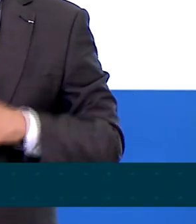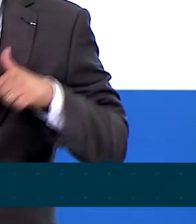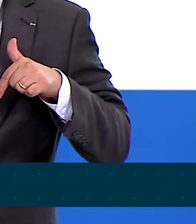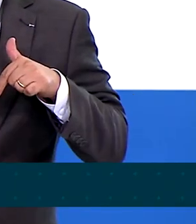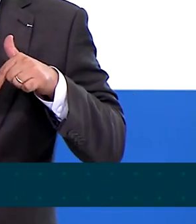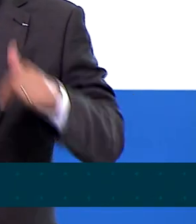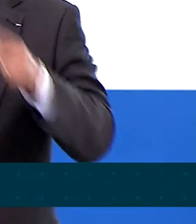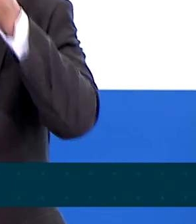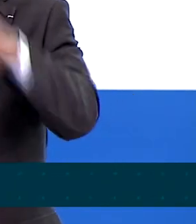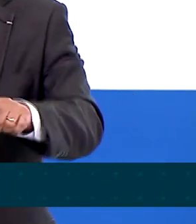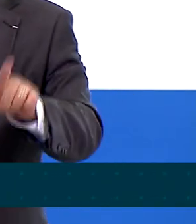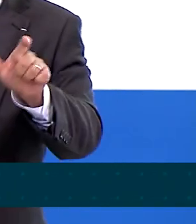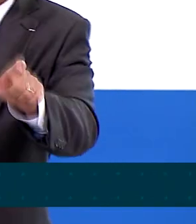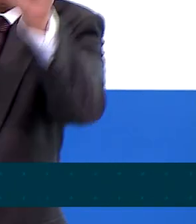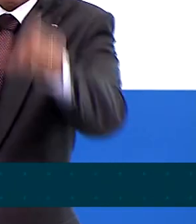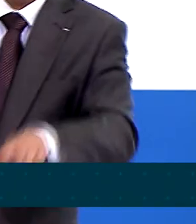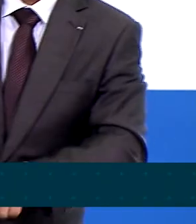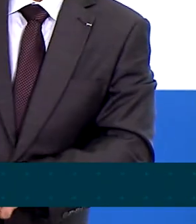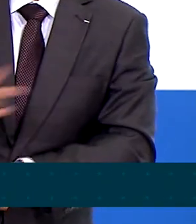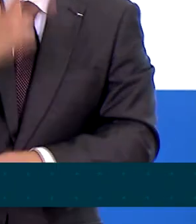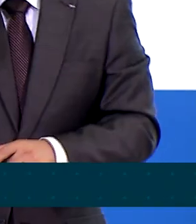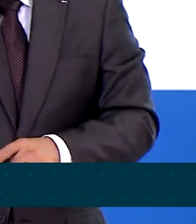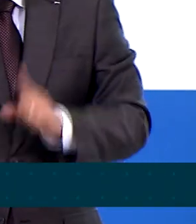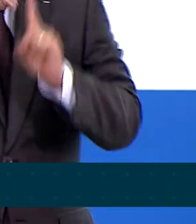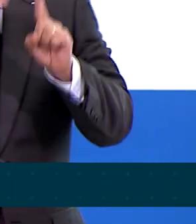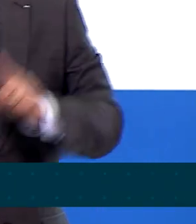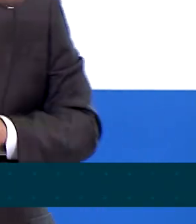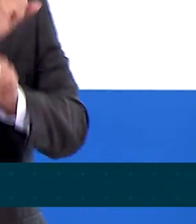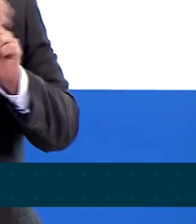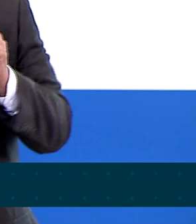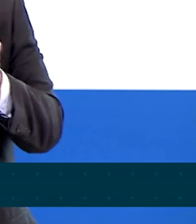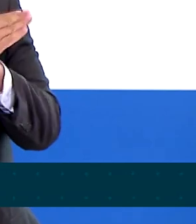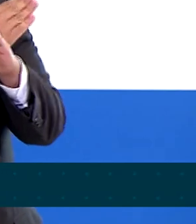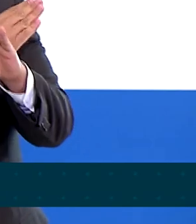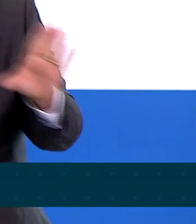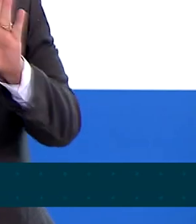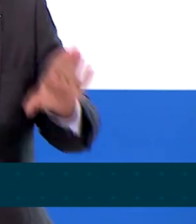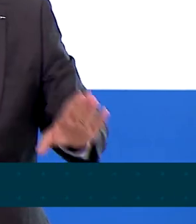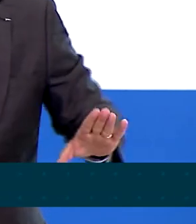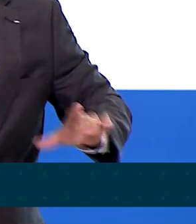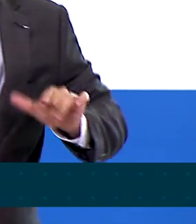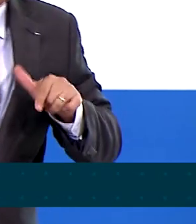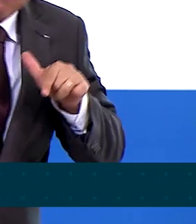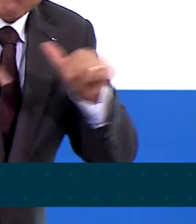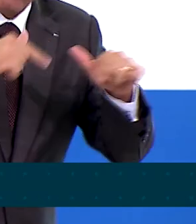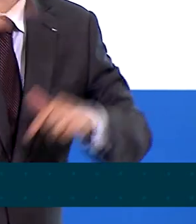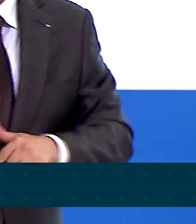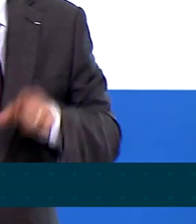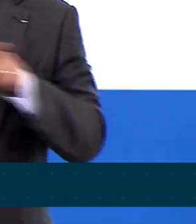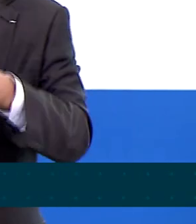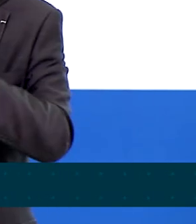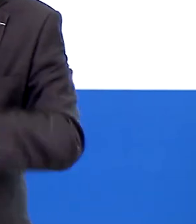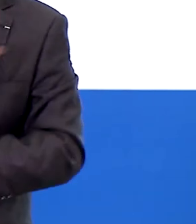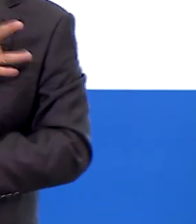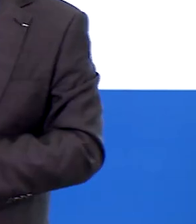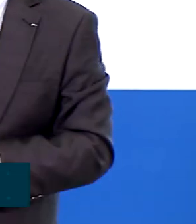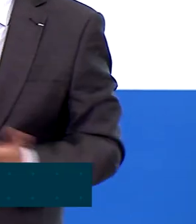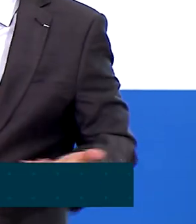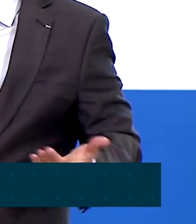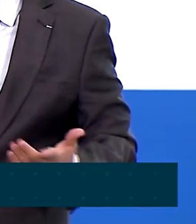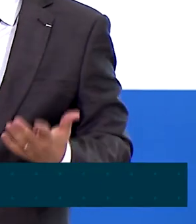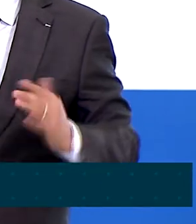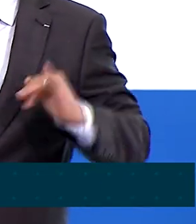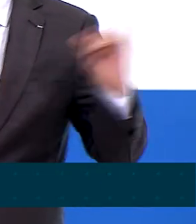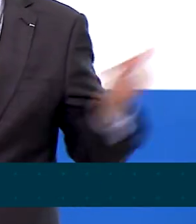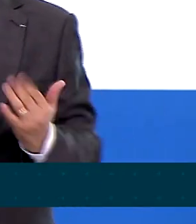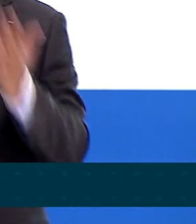aqueles que se aproveitaram de um momento de fragilidade da população e de necessidades urgentes na área de saúde para se beneficiar